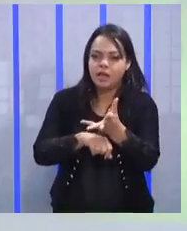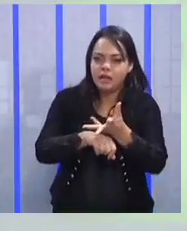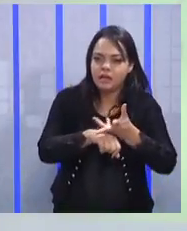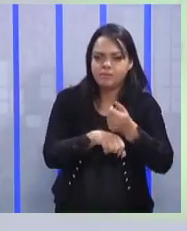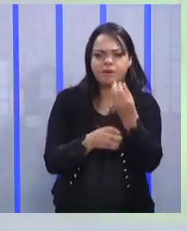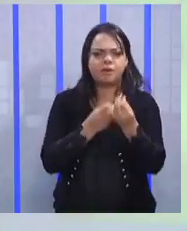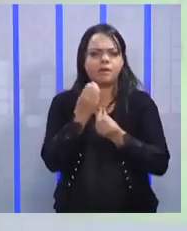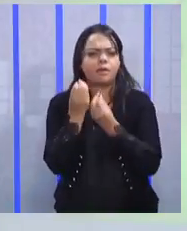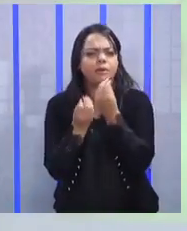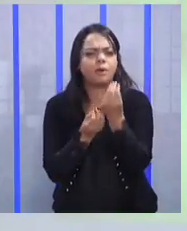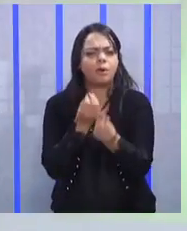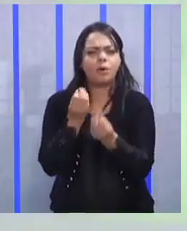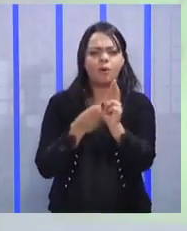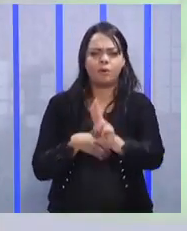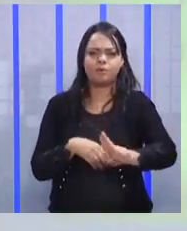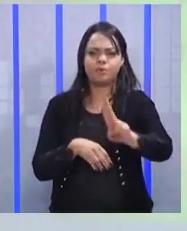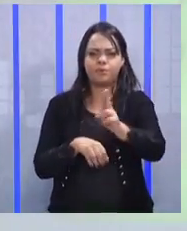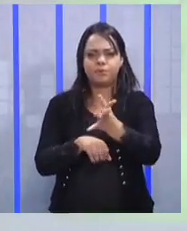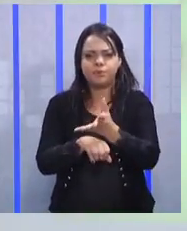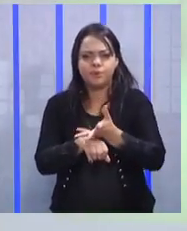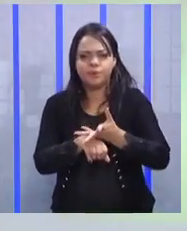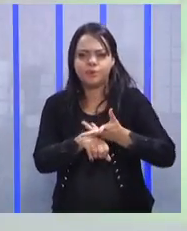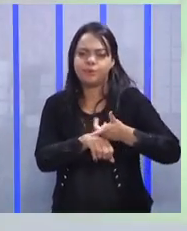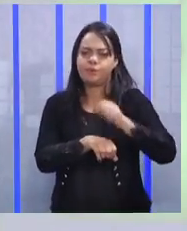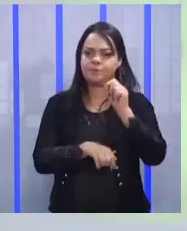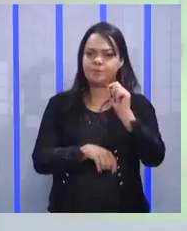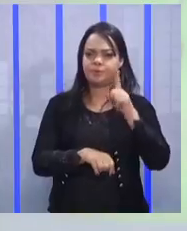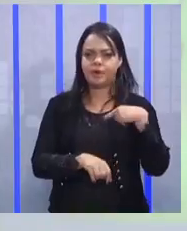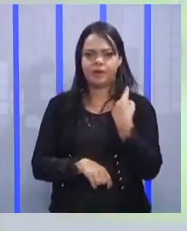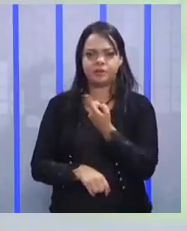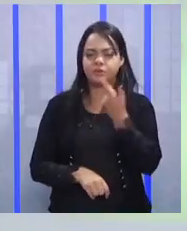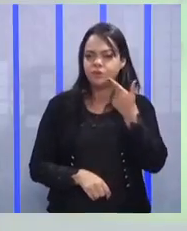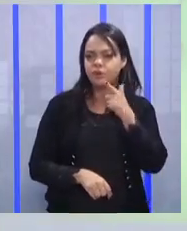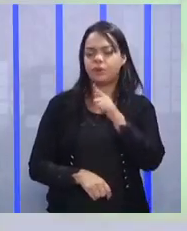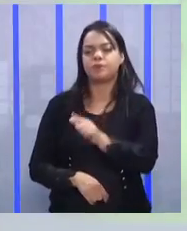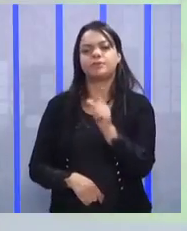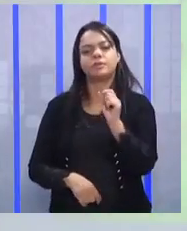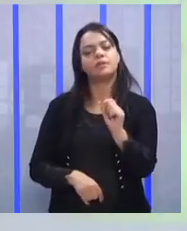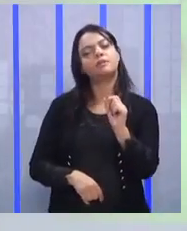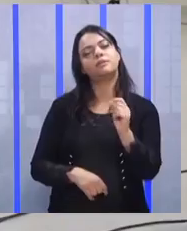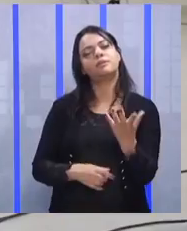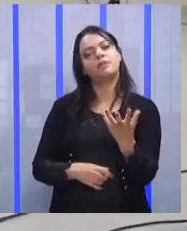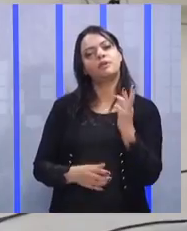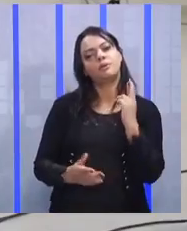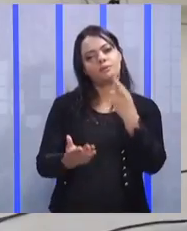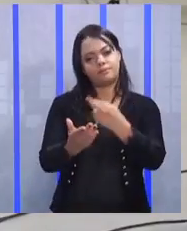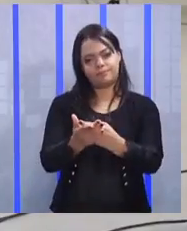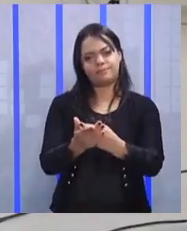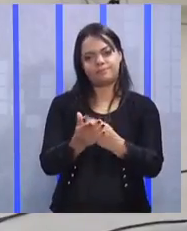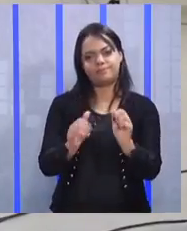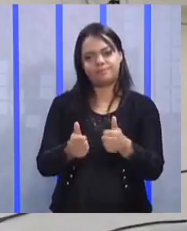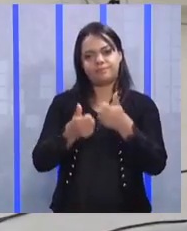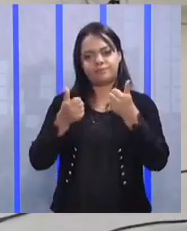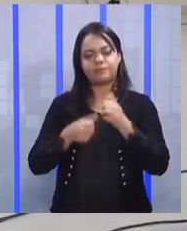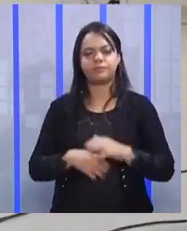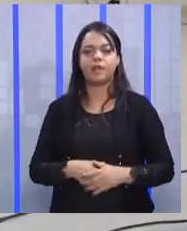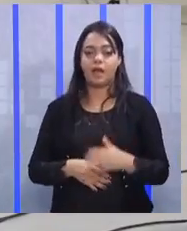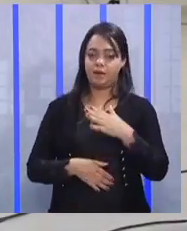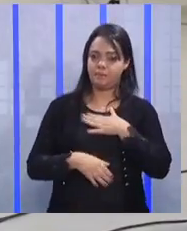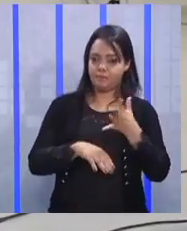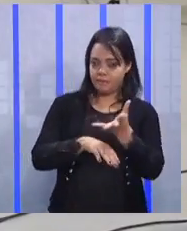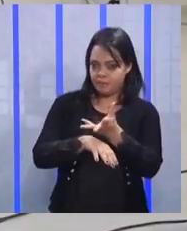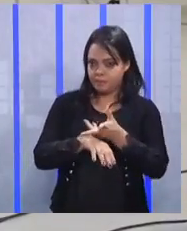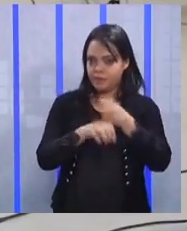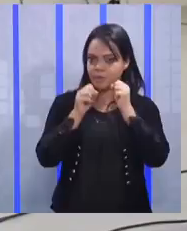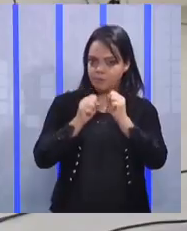como que elas podem ser úteis para que a gente busque um resultado comum. A minha habilidade pode